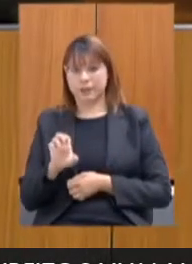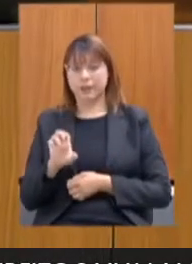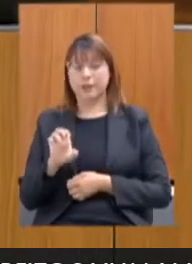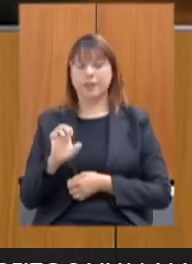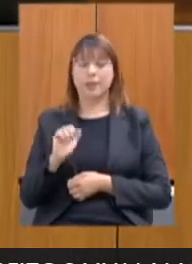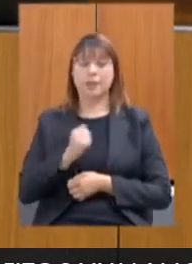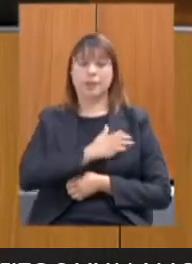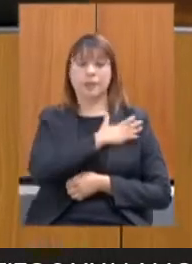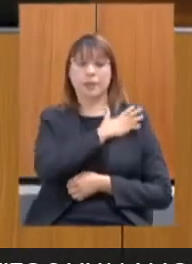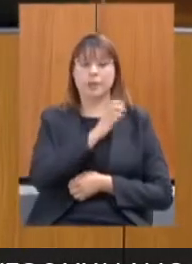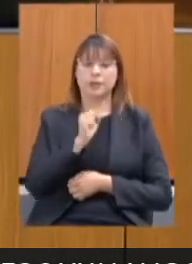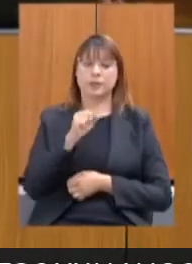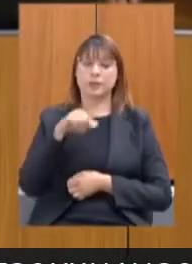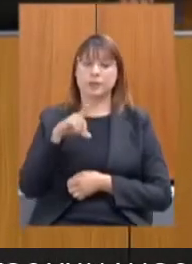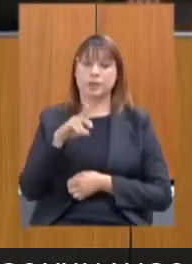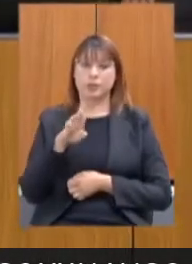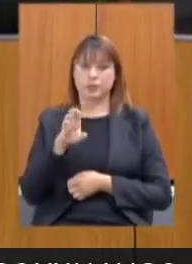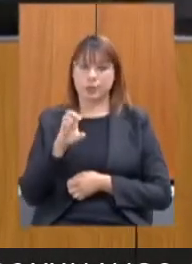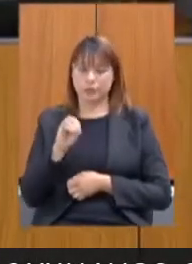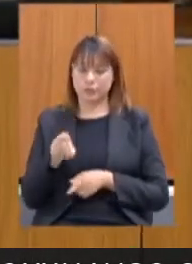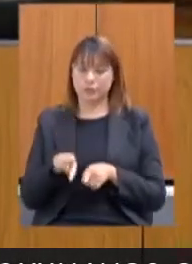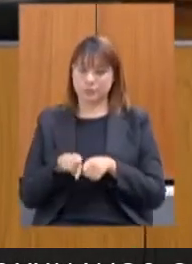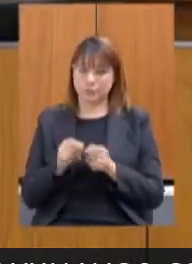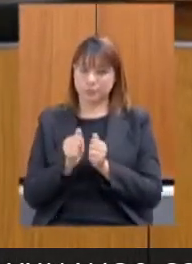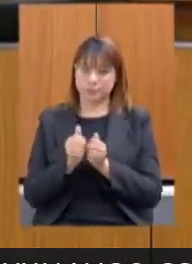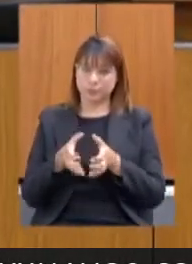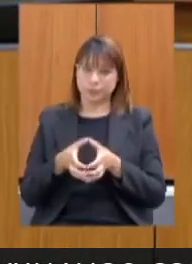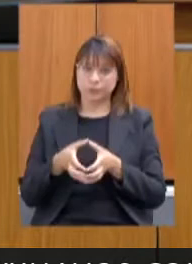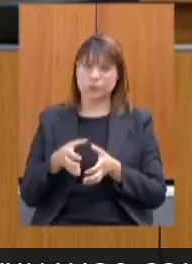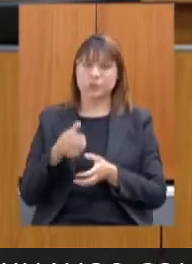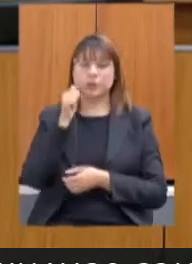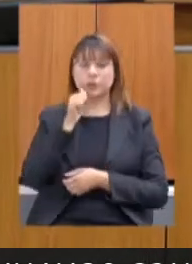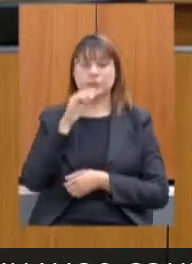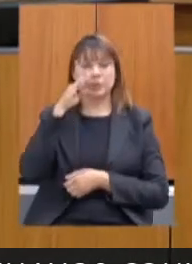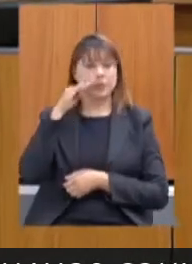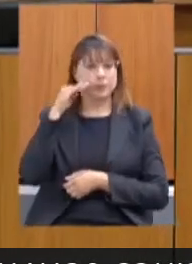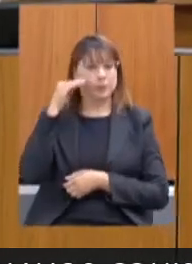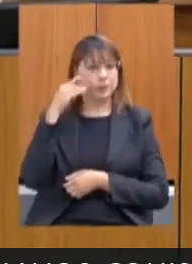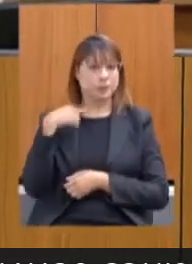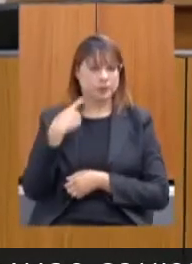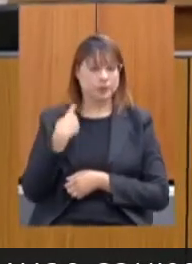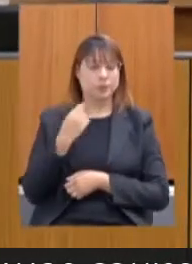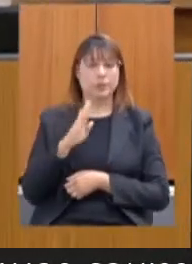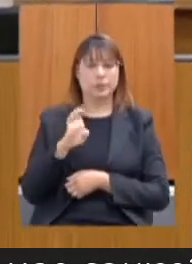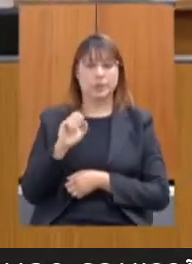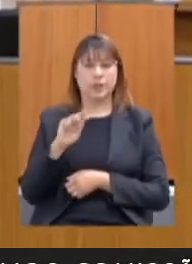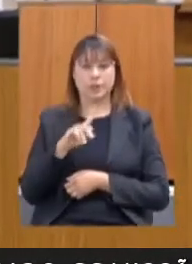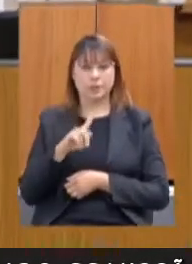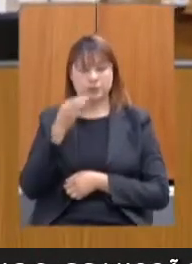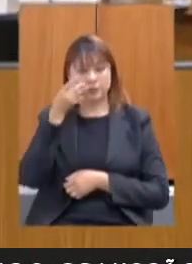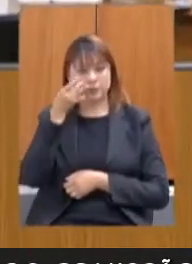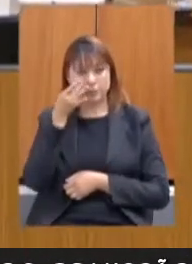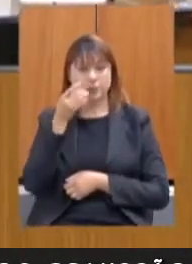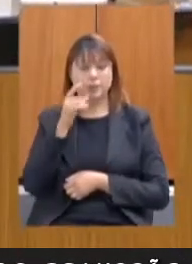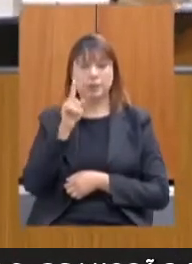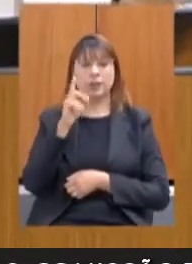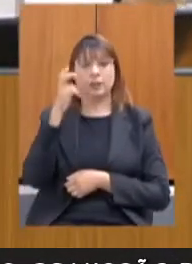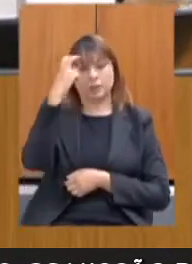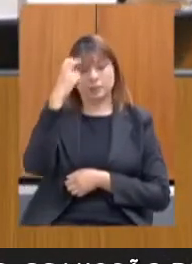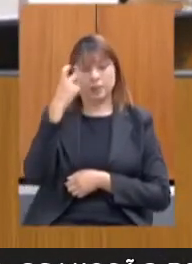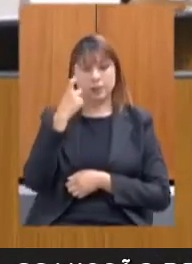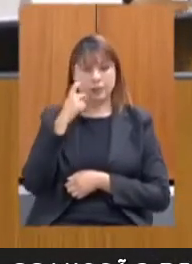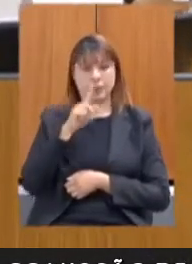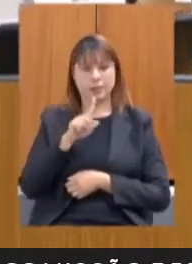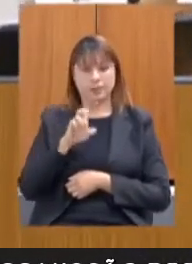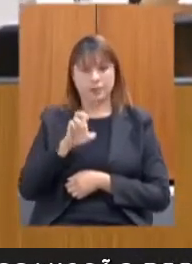Coronel Sandro, que também compõe essa comissão, a deputada Beatriz Serqueira, que está presencialmente, e o deputado Zé Guilherme, que também